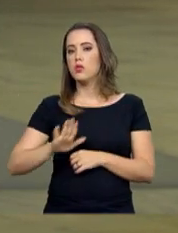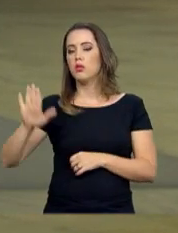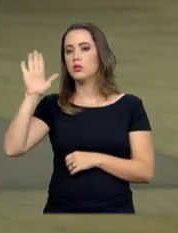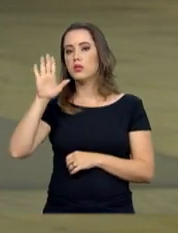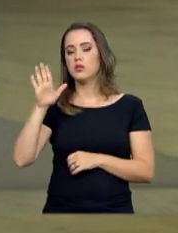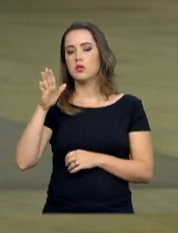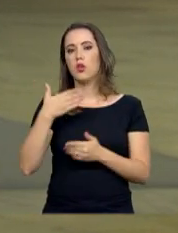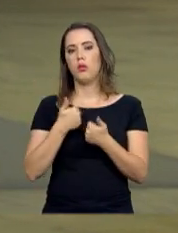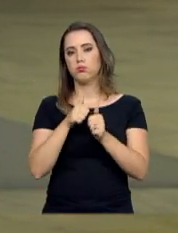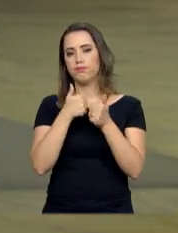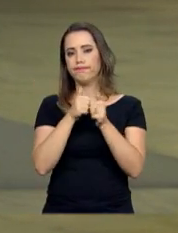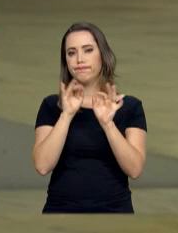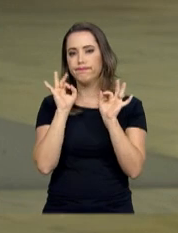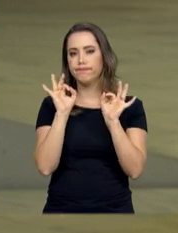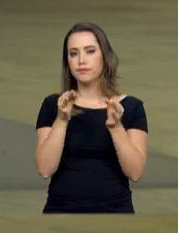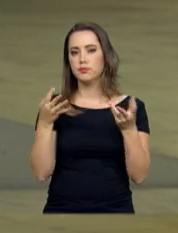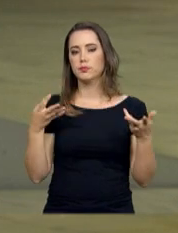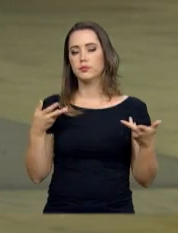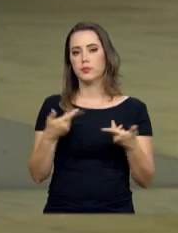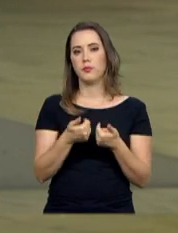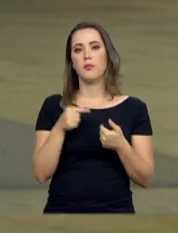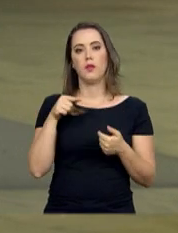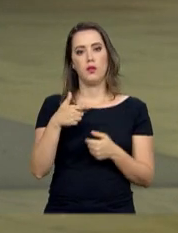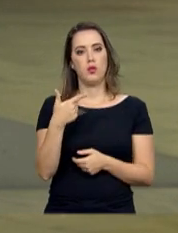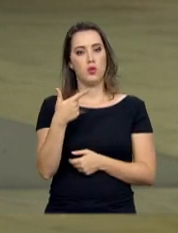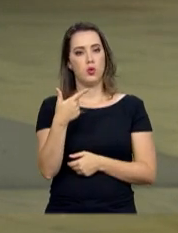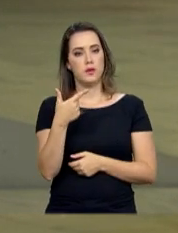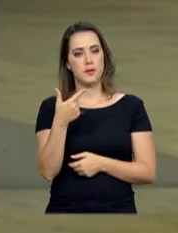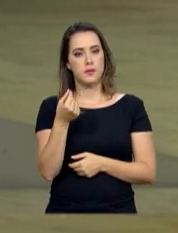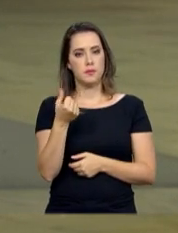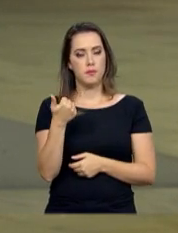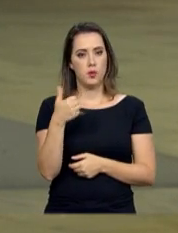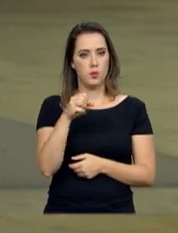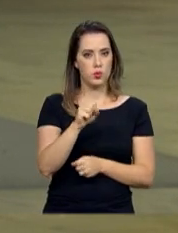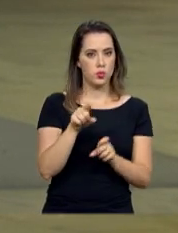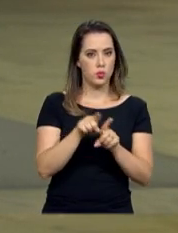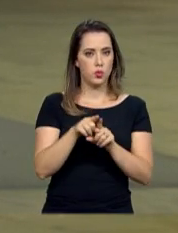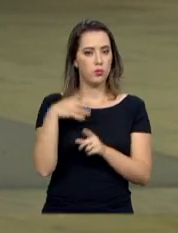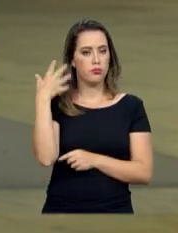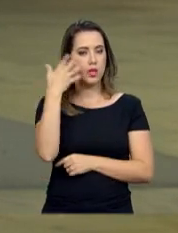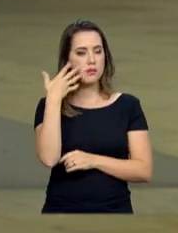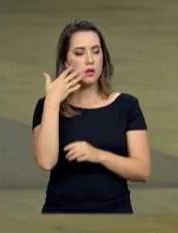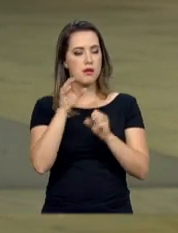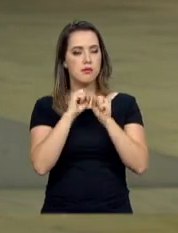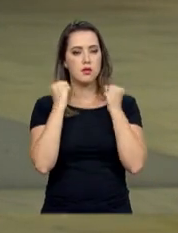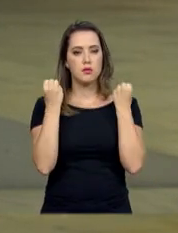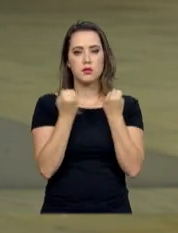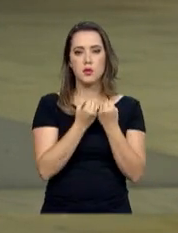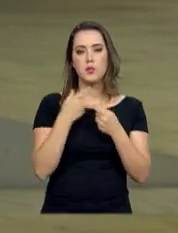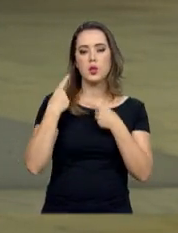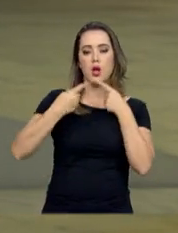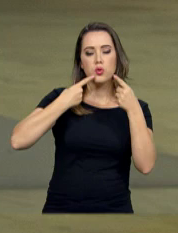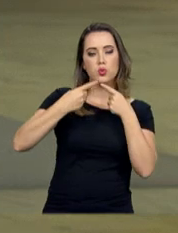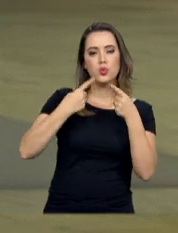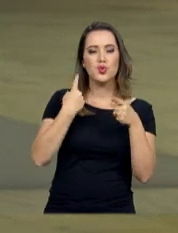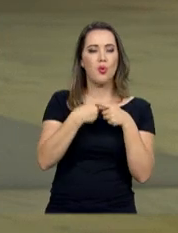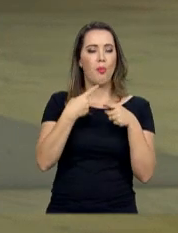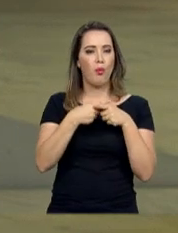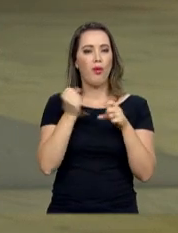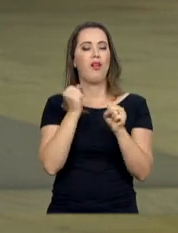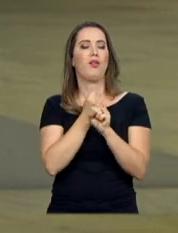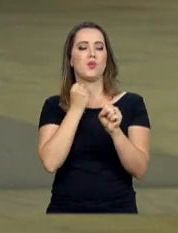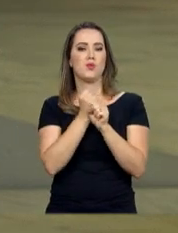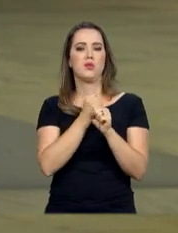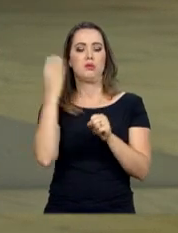Eficiência Logística, painel 2018. O seminário tem o objetivo de discutir os principais entraves na infraestrutura